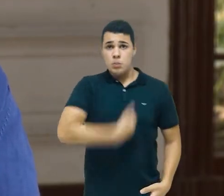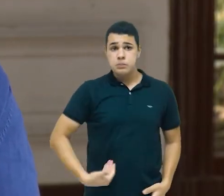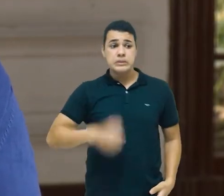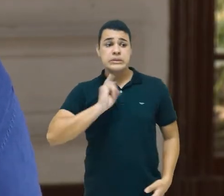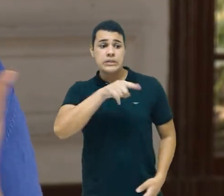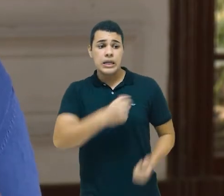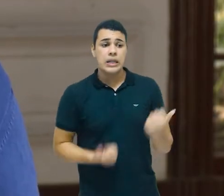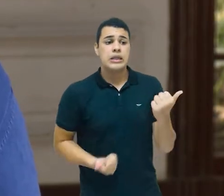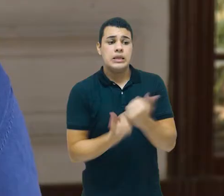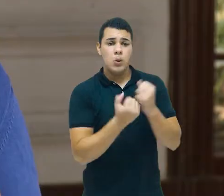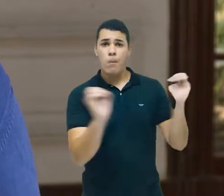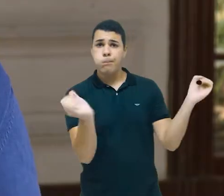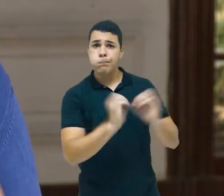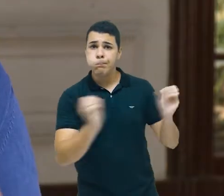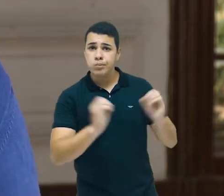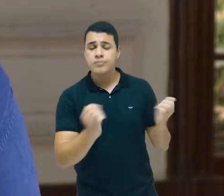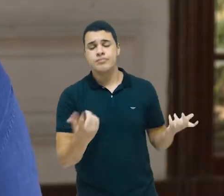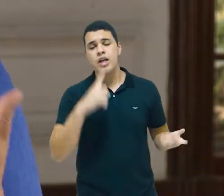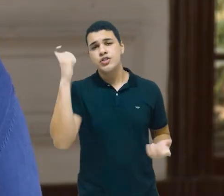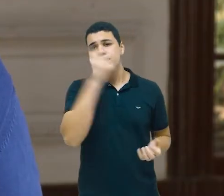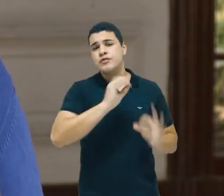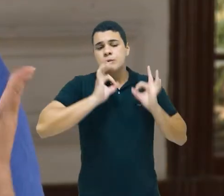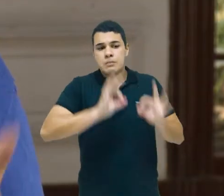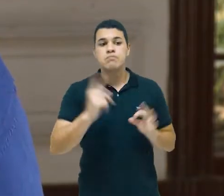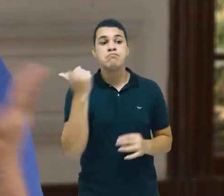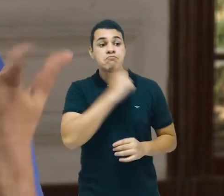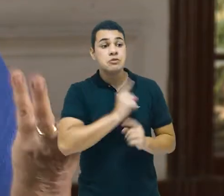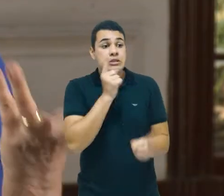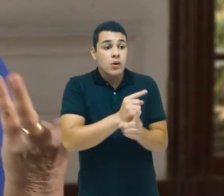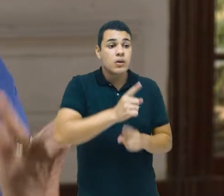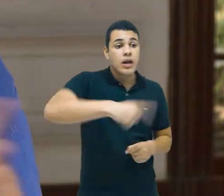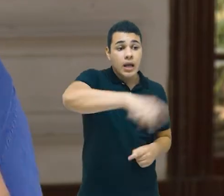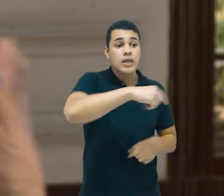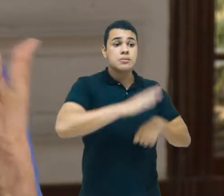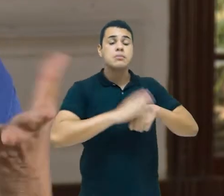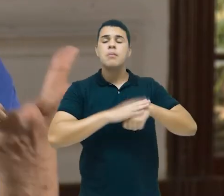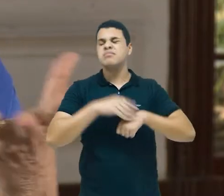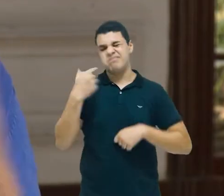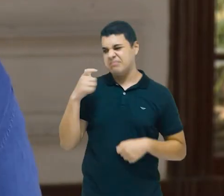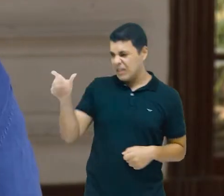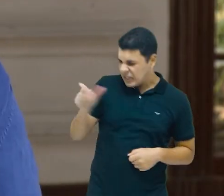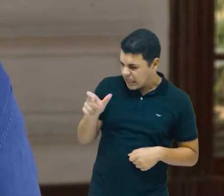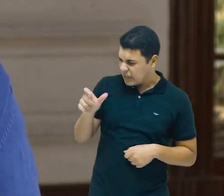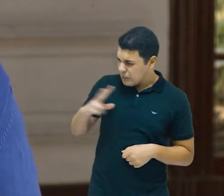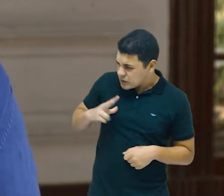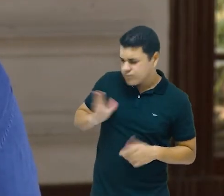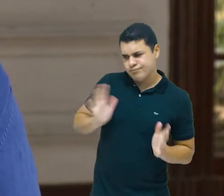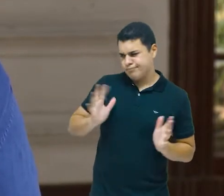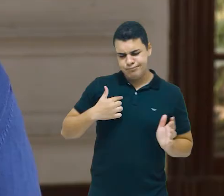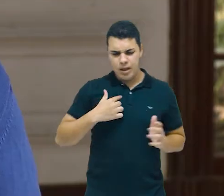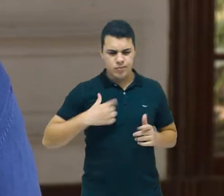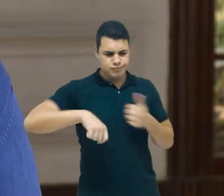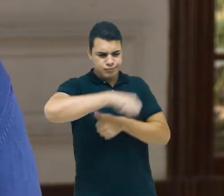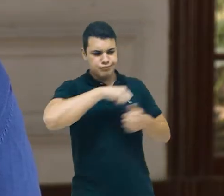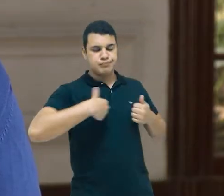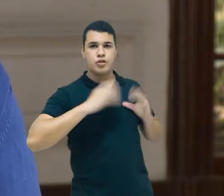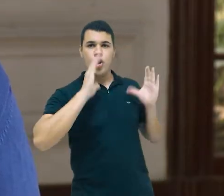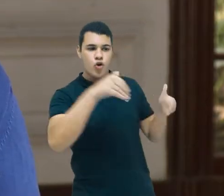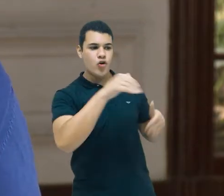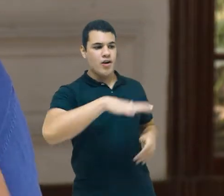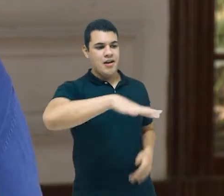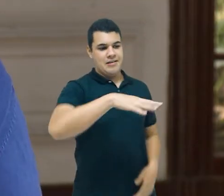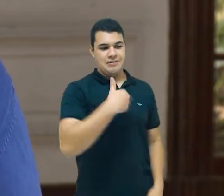ao SUS, é difícil encontrar em outro lugar esse apoio ao SUS. Então, o Fernando Henrique